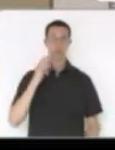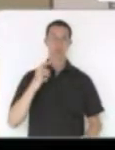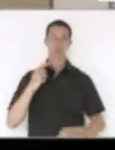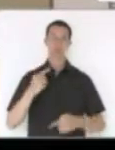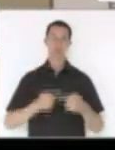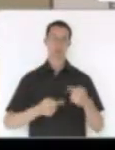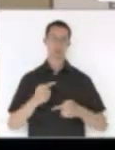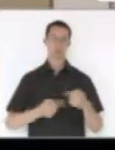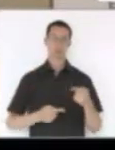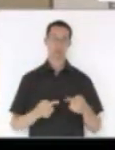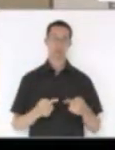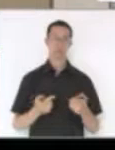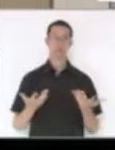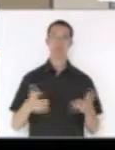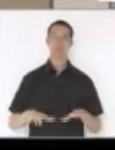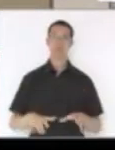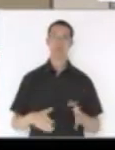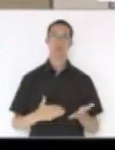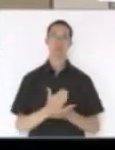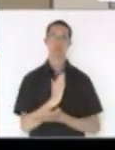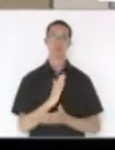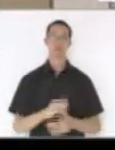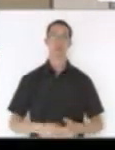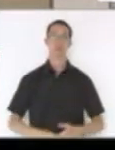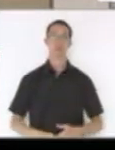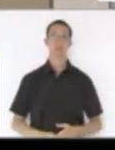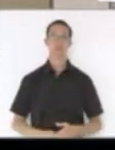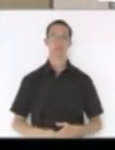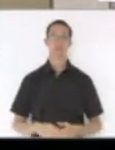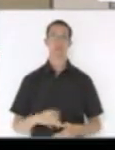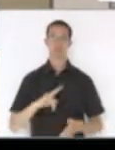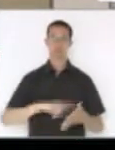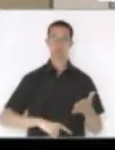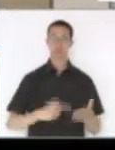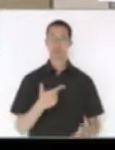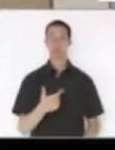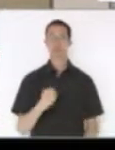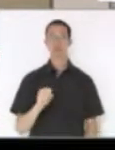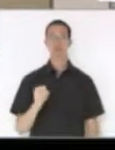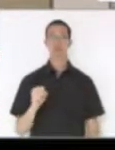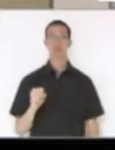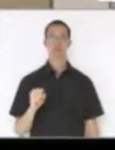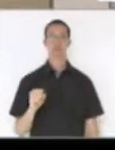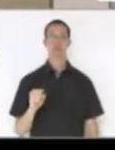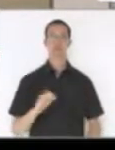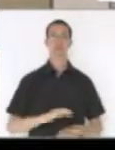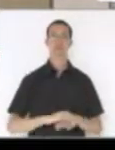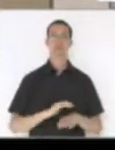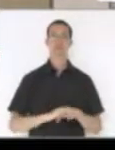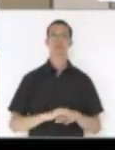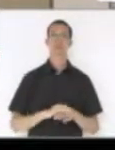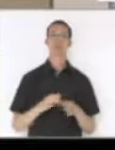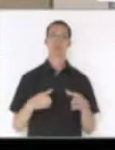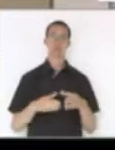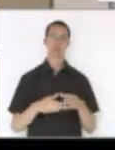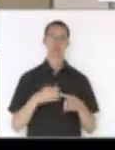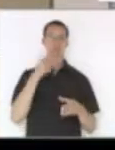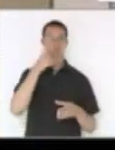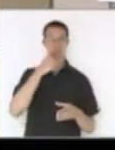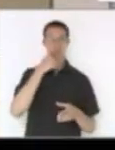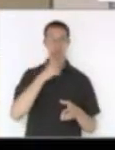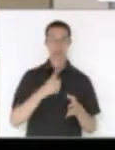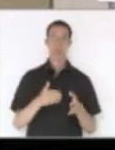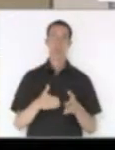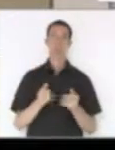em votação, quem tiver de acordo permaneça como está, aprovada. Moção 288, a autoria da bancada feminina, apelando aos